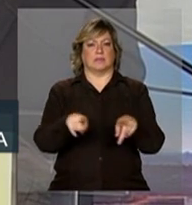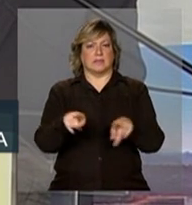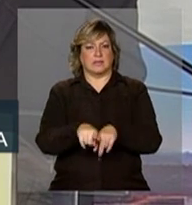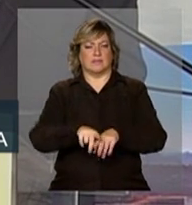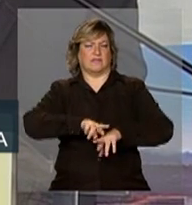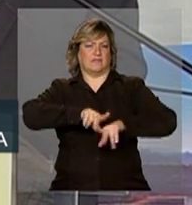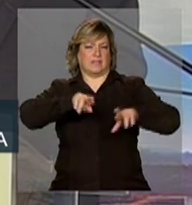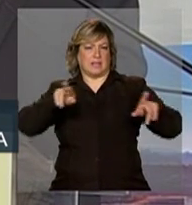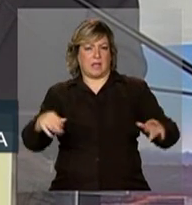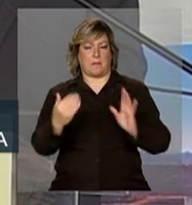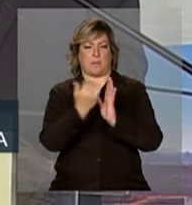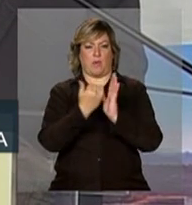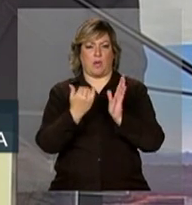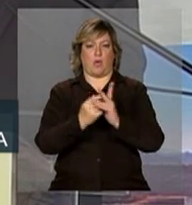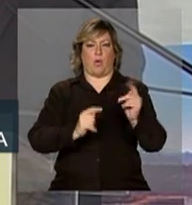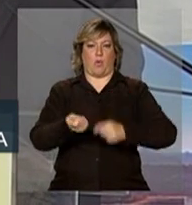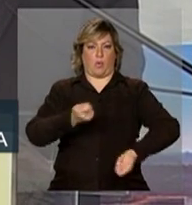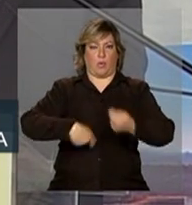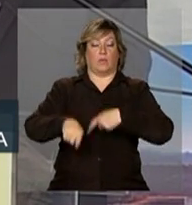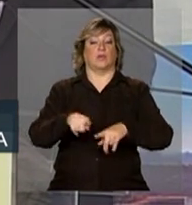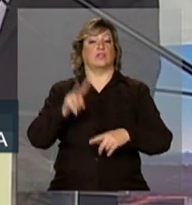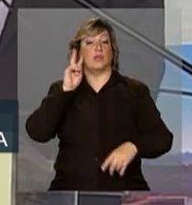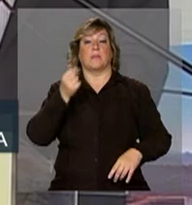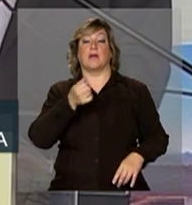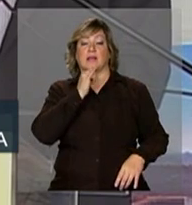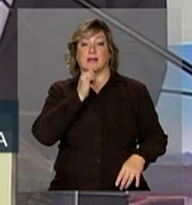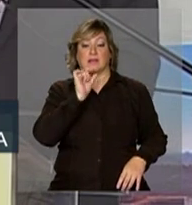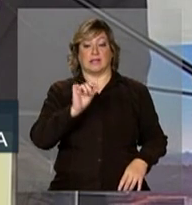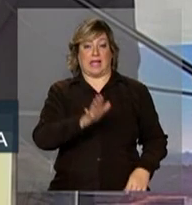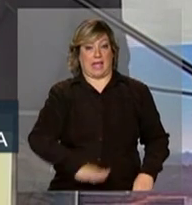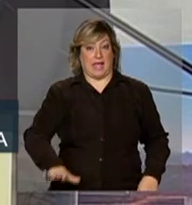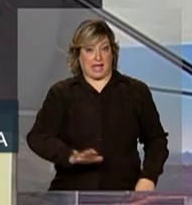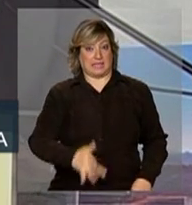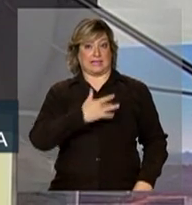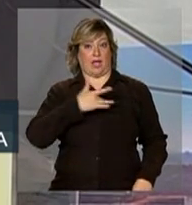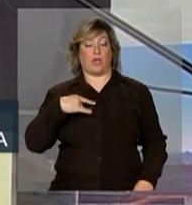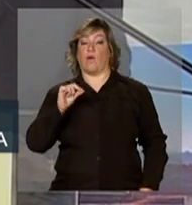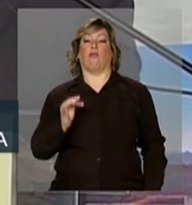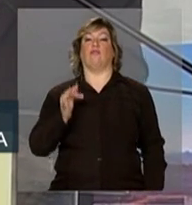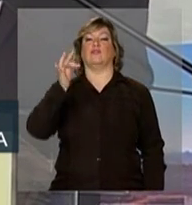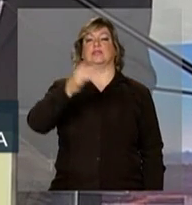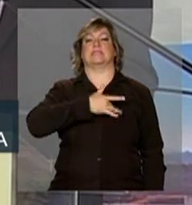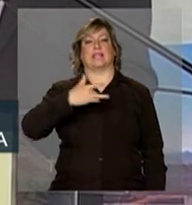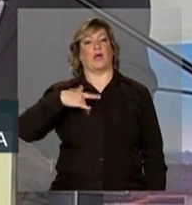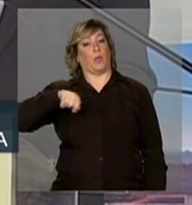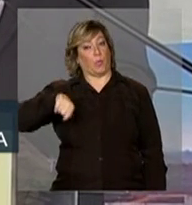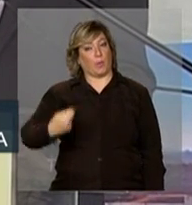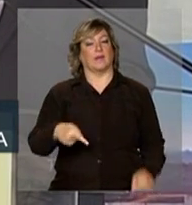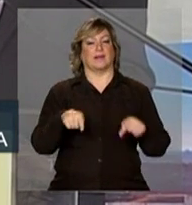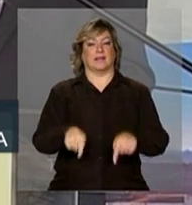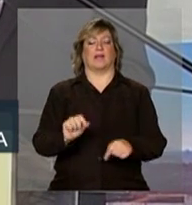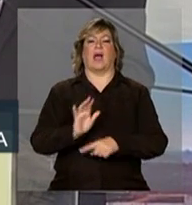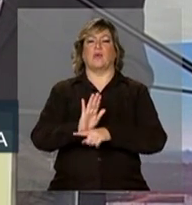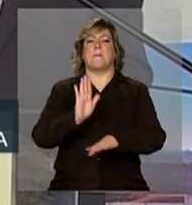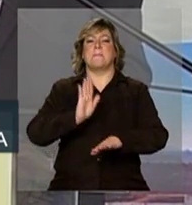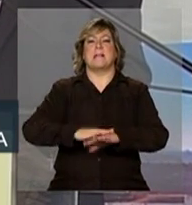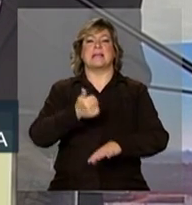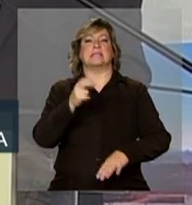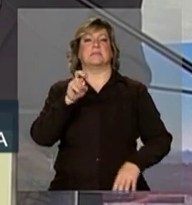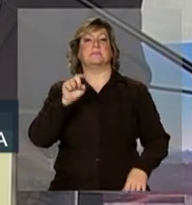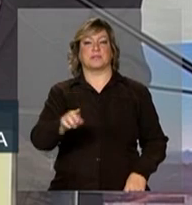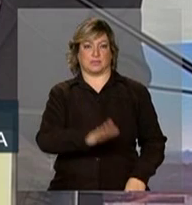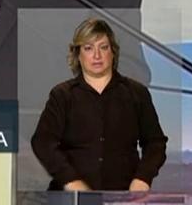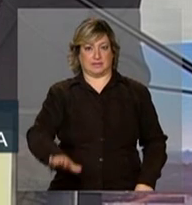voluntários, como o Crianças Saudáveis, Futuro Saudável, que já beneficiou mais de 15 mil crianças,